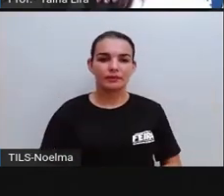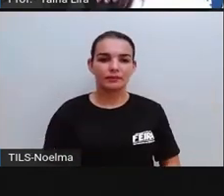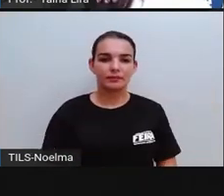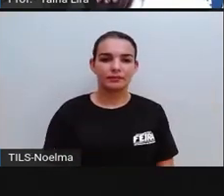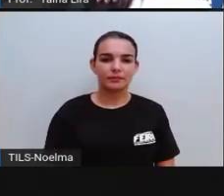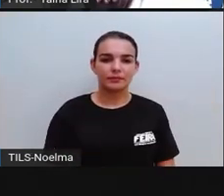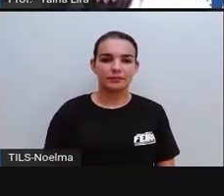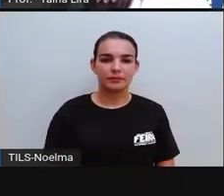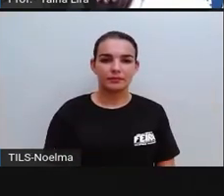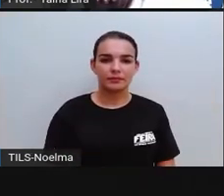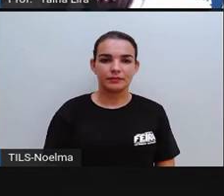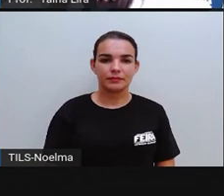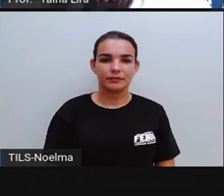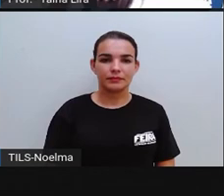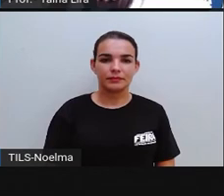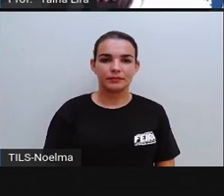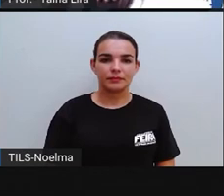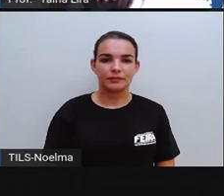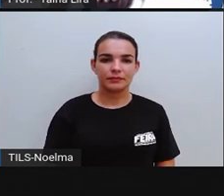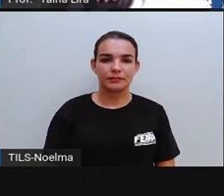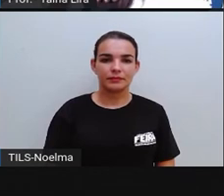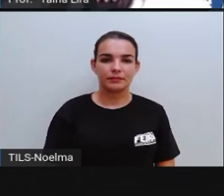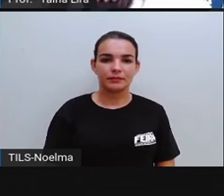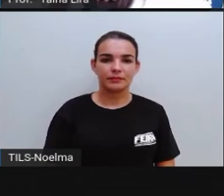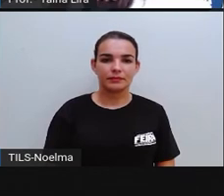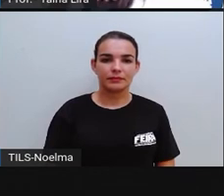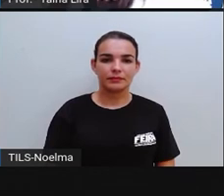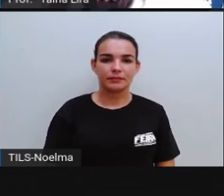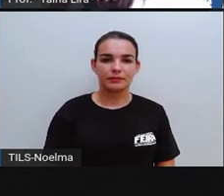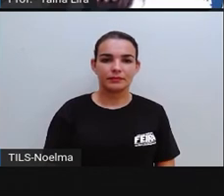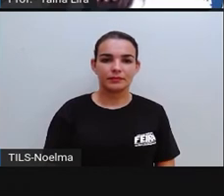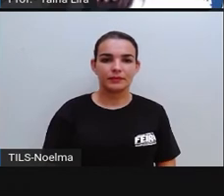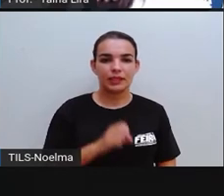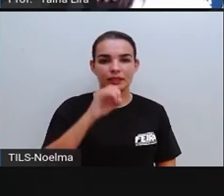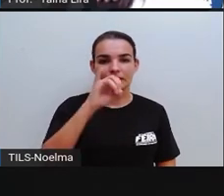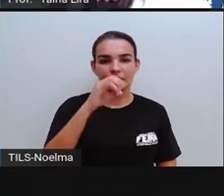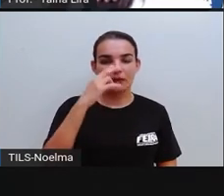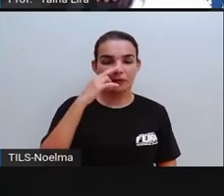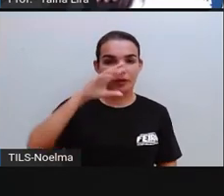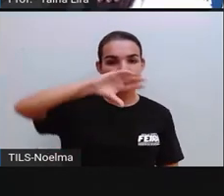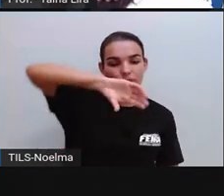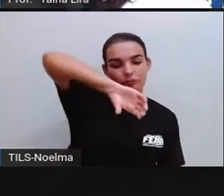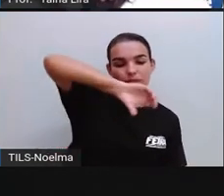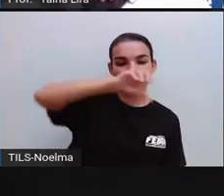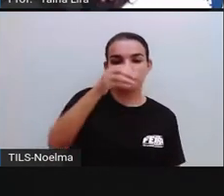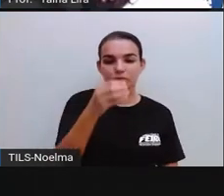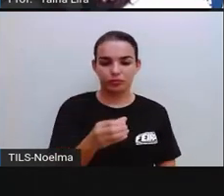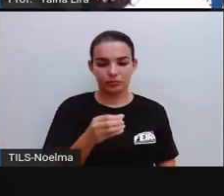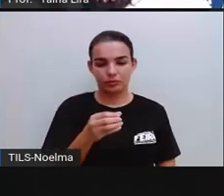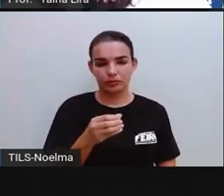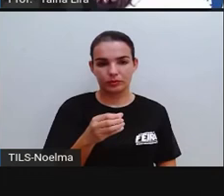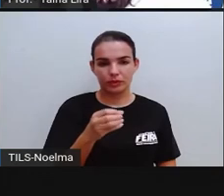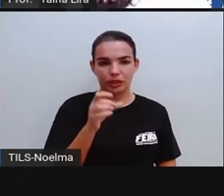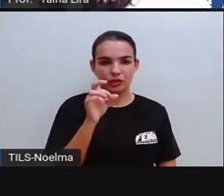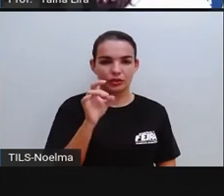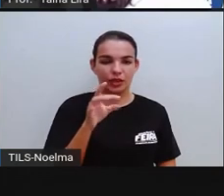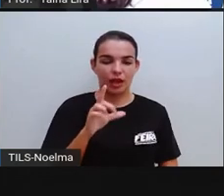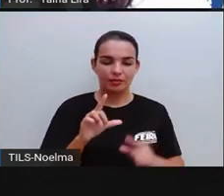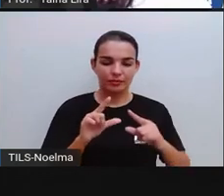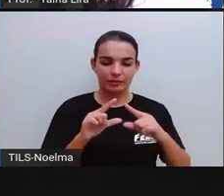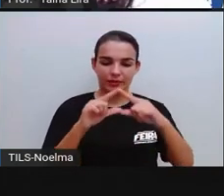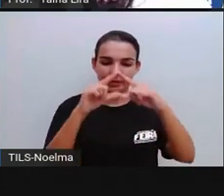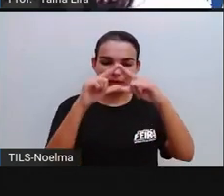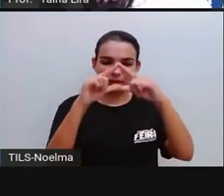o triângulo, tá? Então, se eu ficar, se eu colocasse aqui de cabeça para baixo, eu só ia enxergar a parte